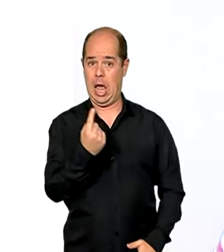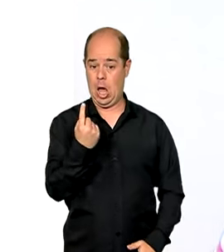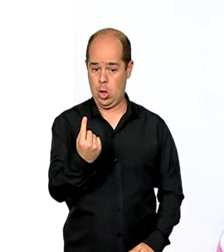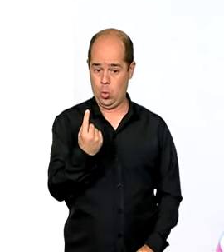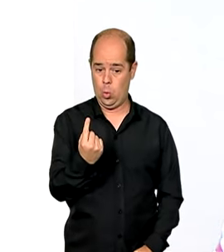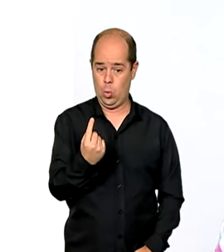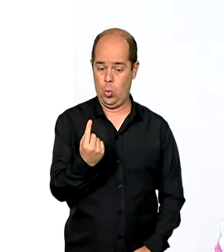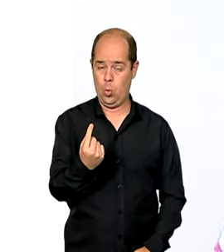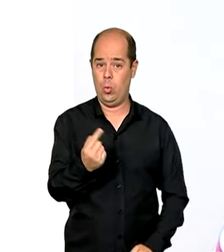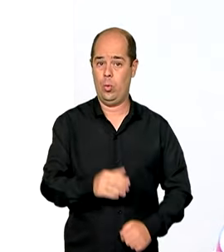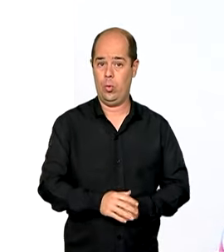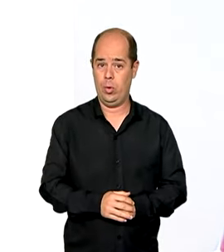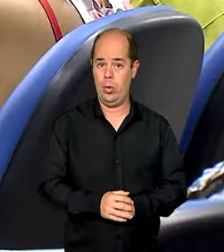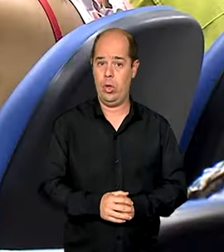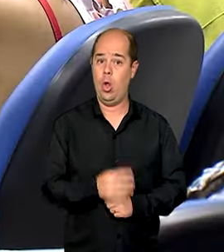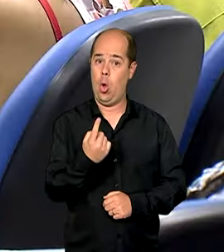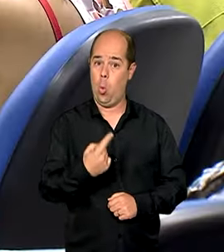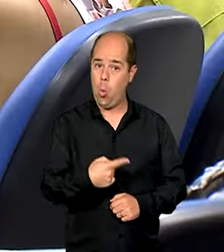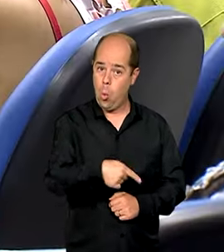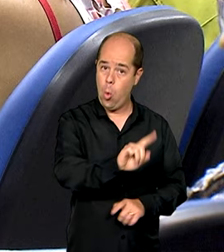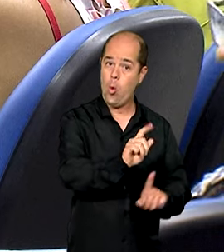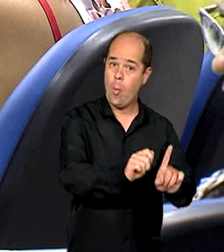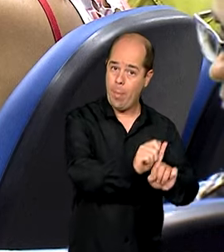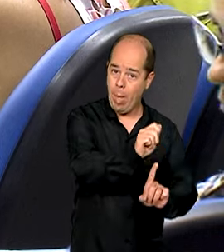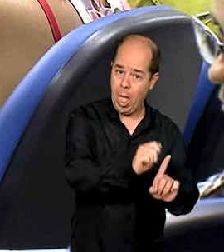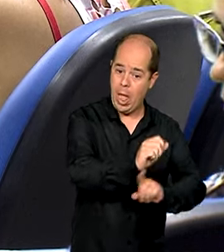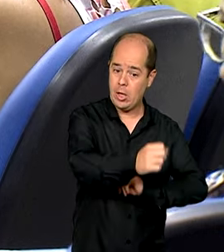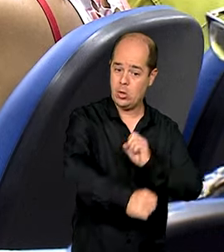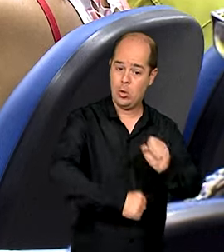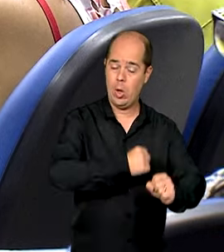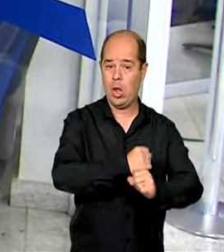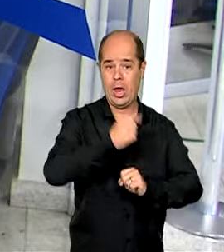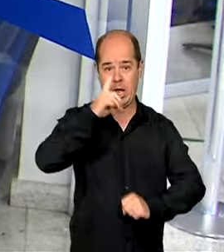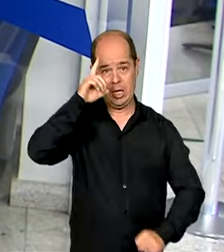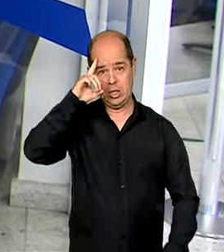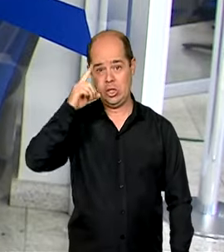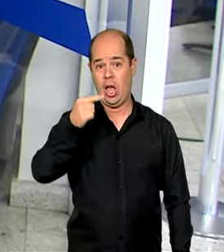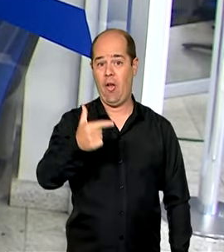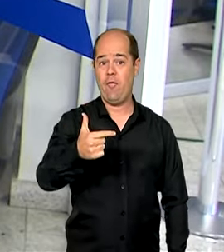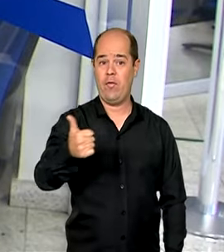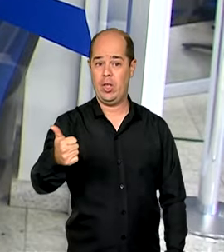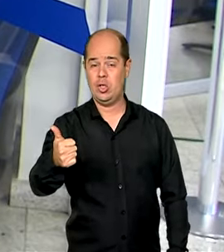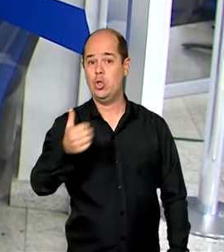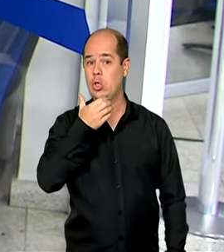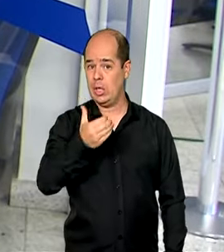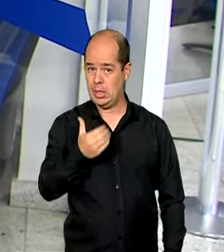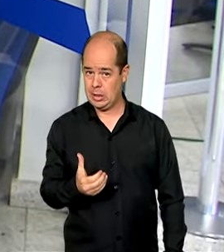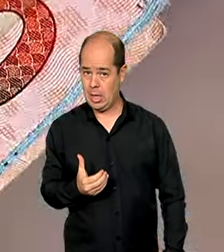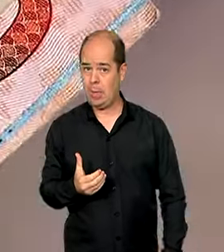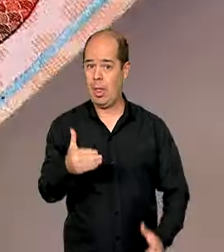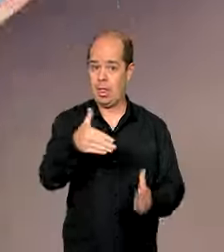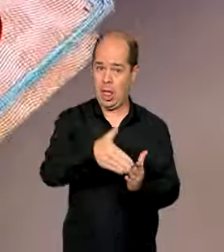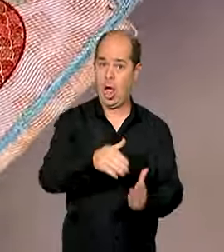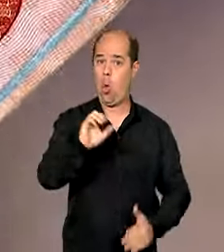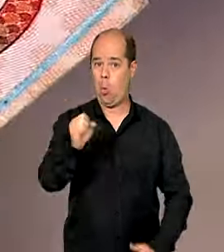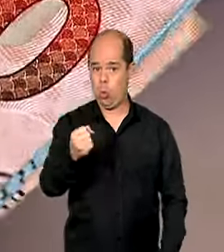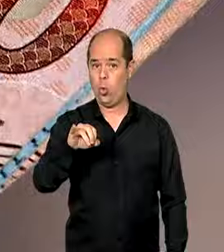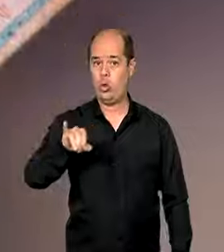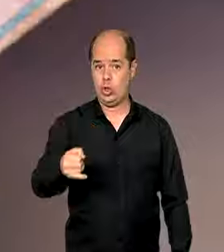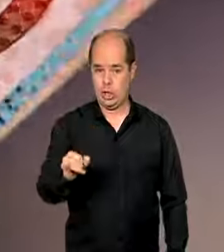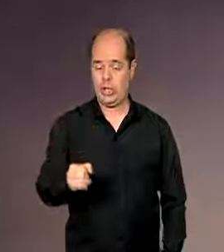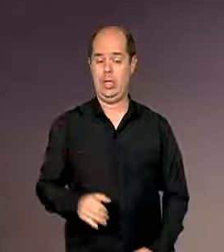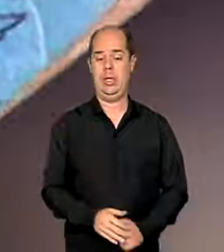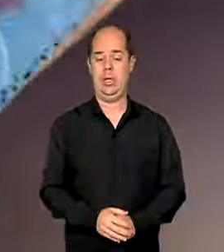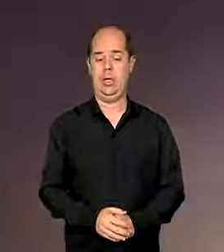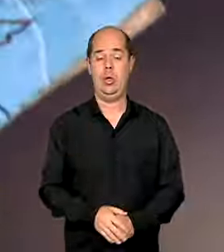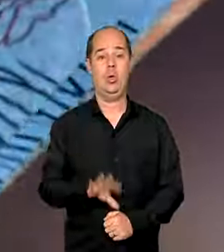referentes ao último mês do ano serão feitos de 21 de dezembro a 8 de janeiro. Já o pagamento do primeiro mês